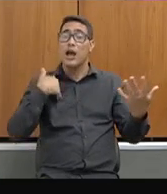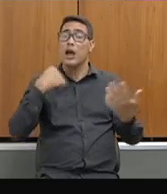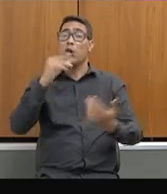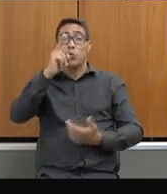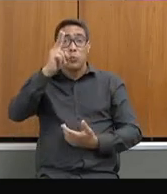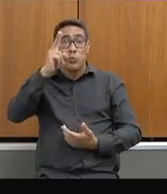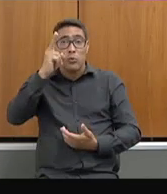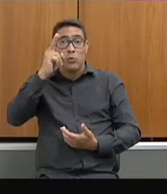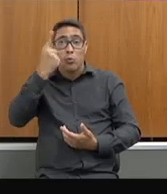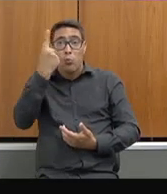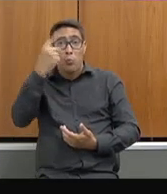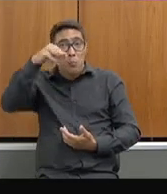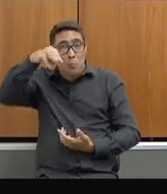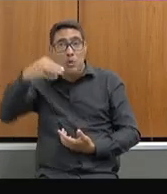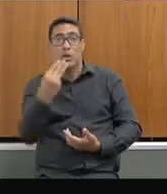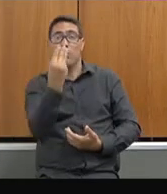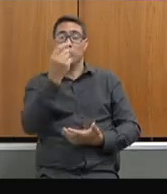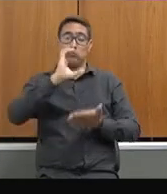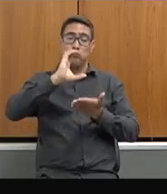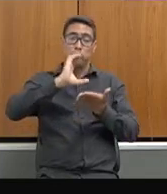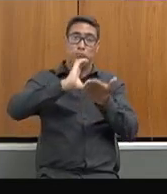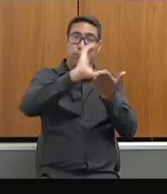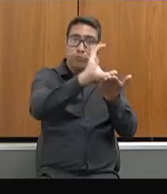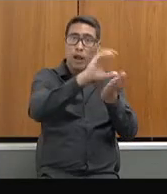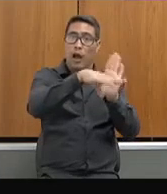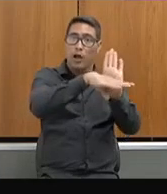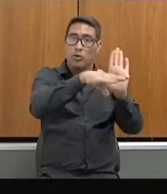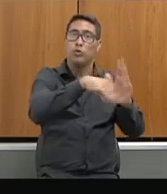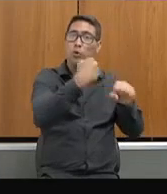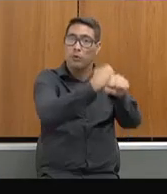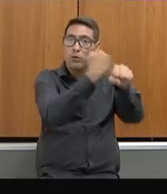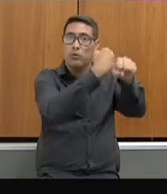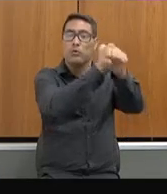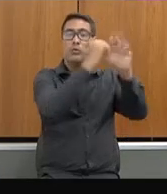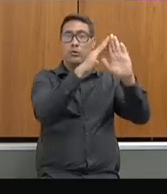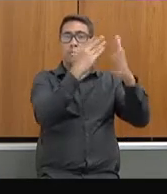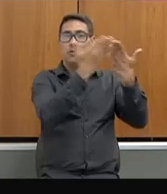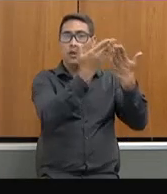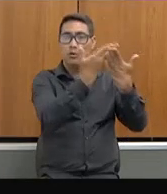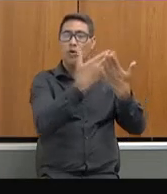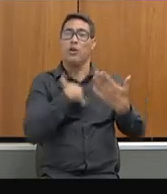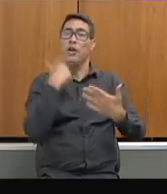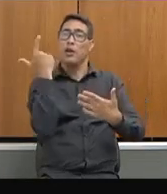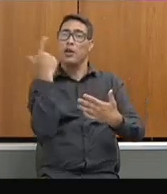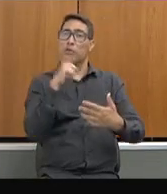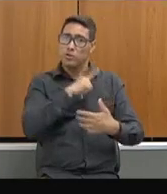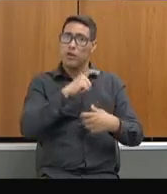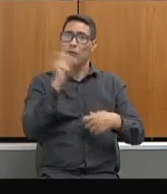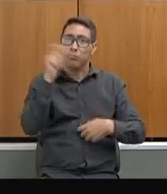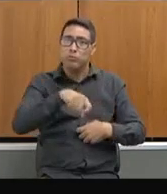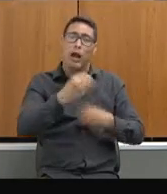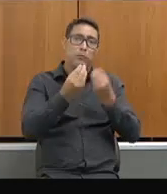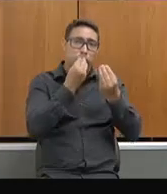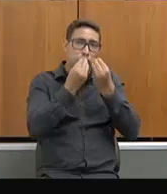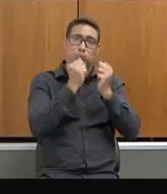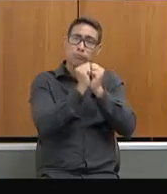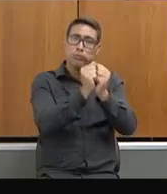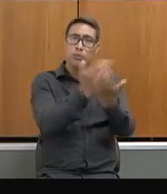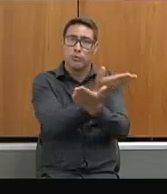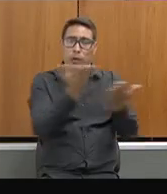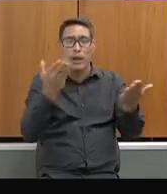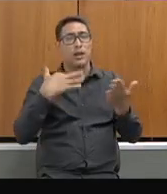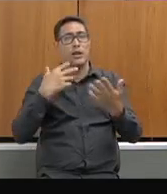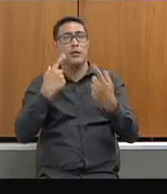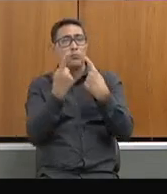merendar com eles e de dialogar de perto, com total interesse de conhecer a realidade e podemos